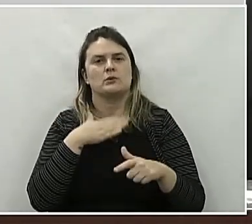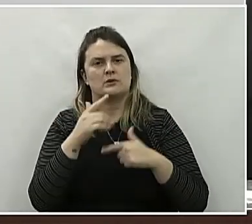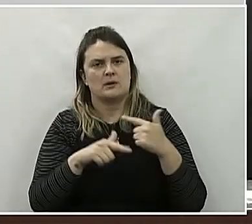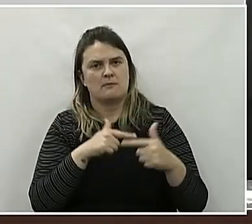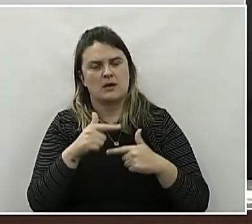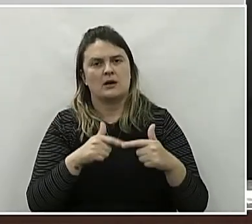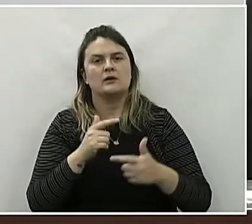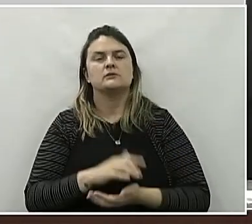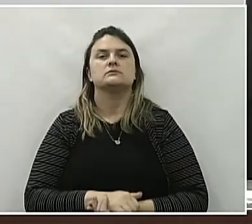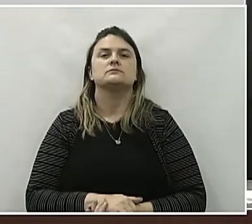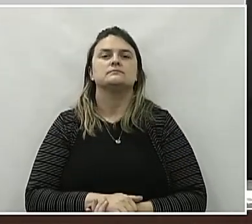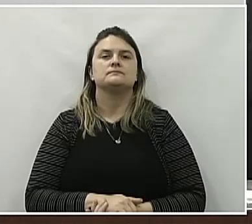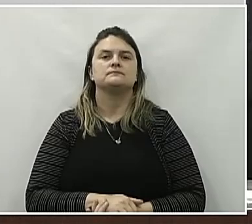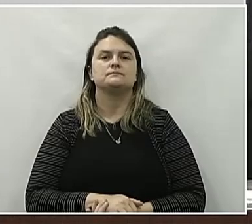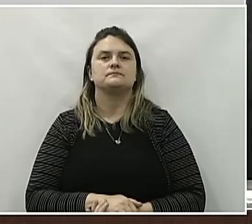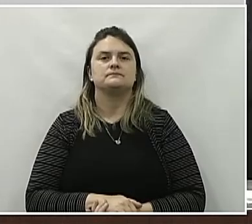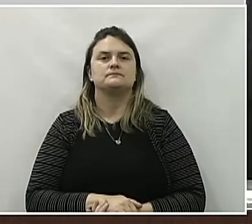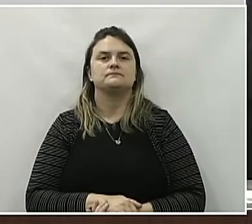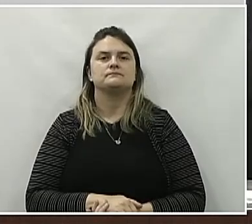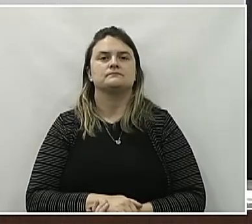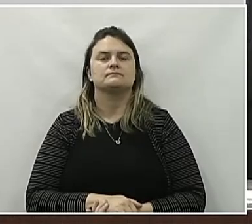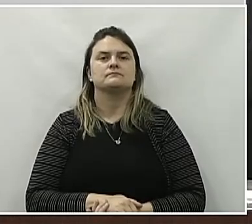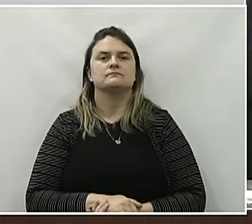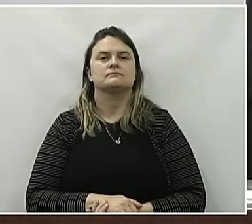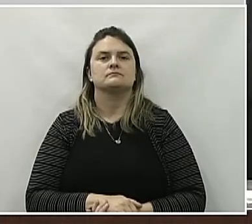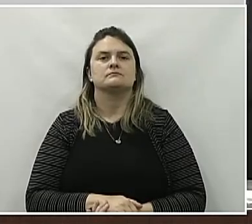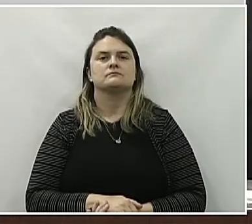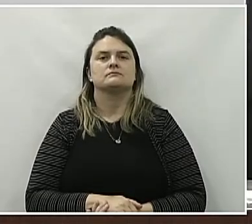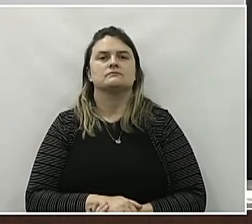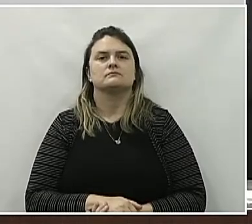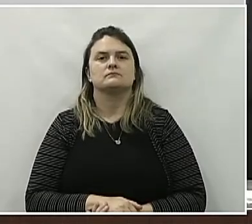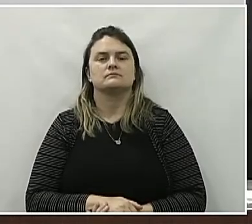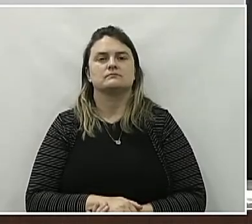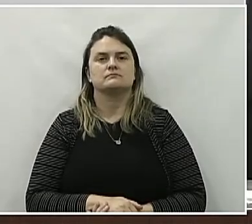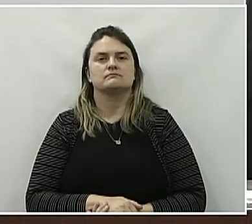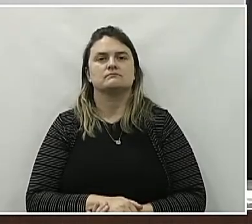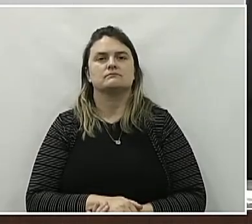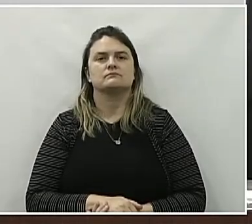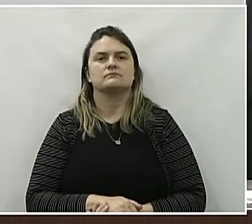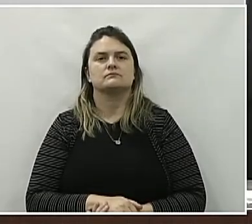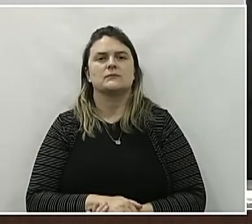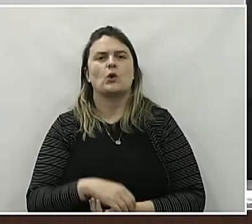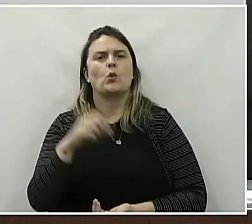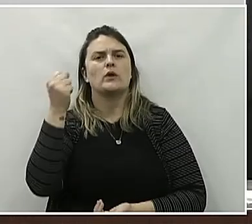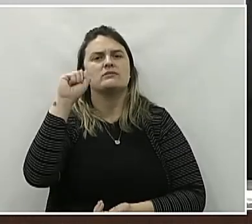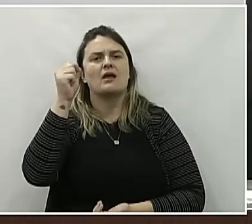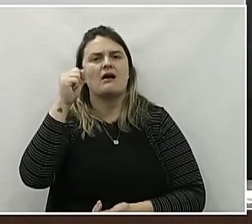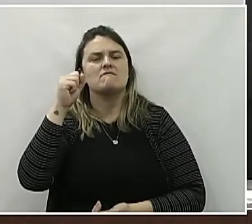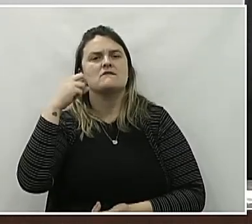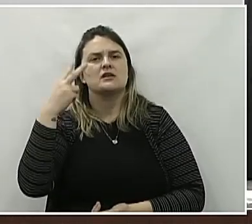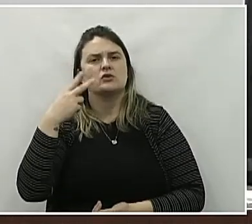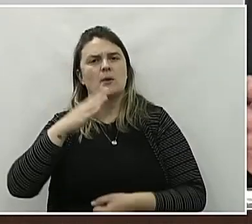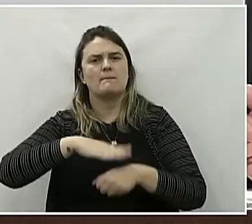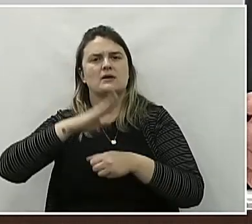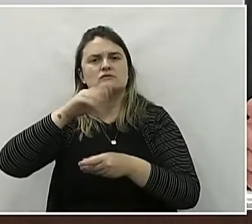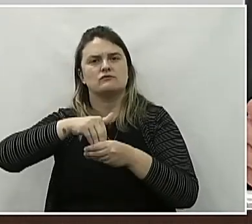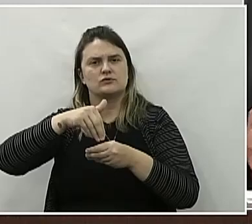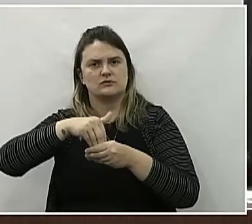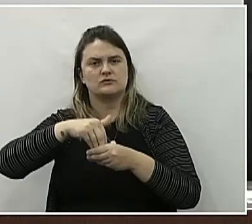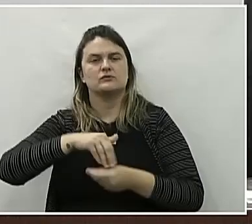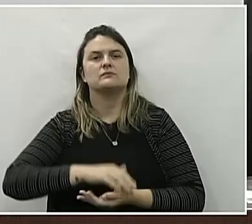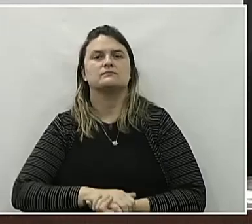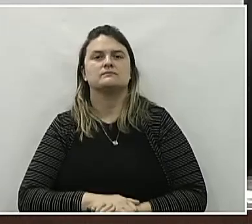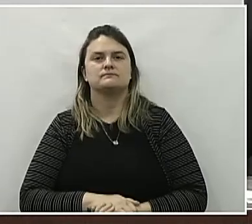pleito eleitoral. Eu fui o vereador, oitavo vereador mais votado desse pleito,